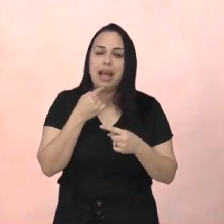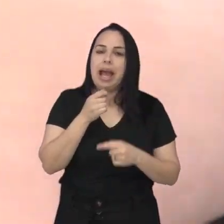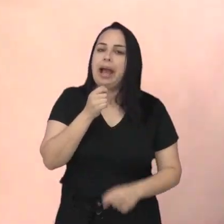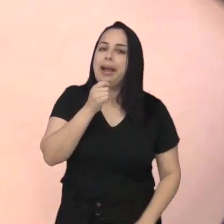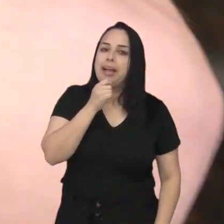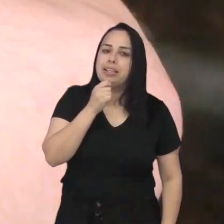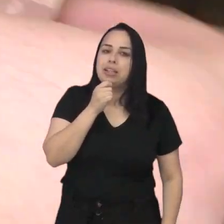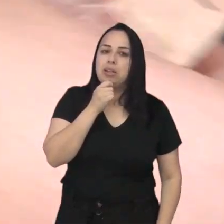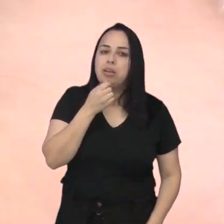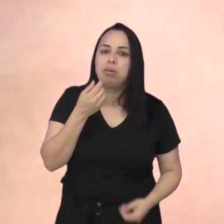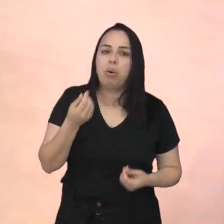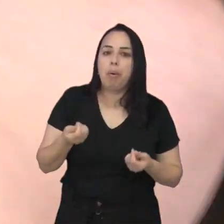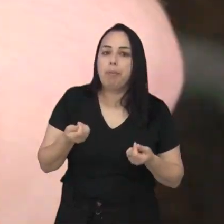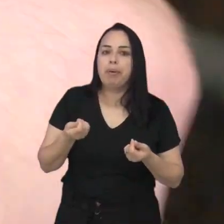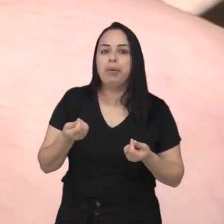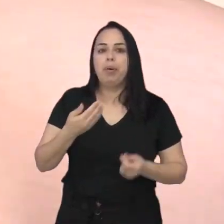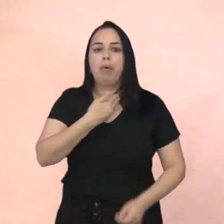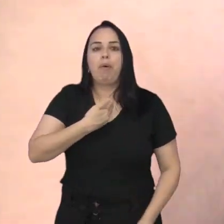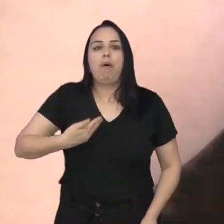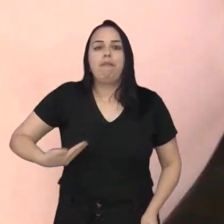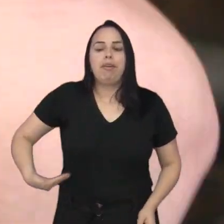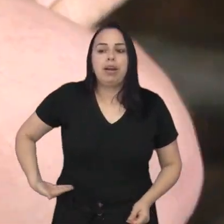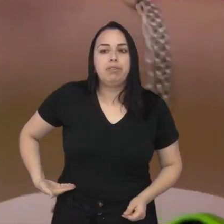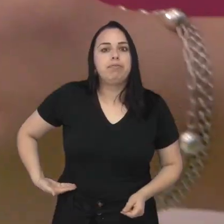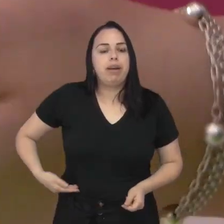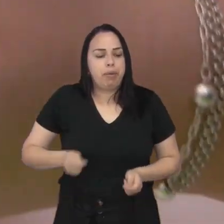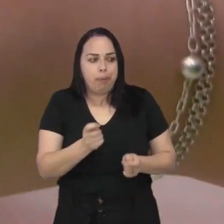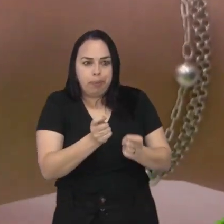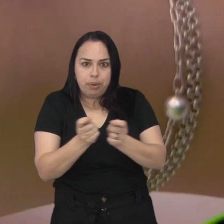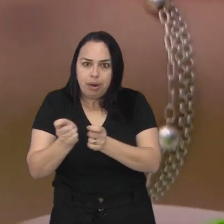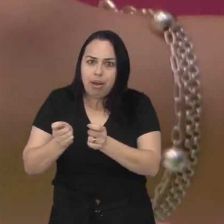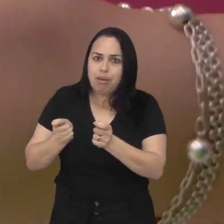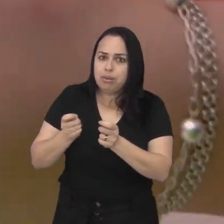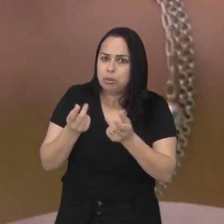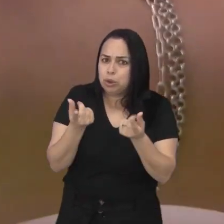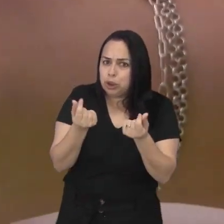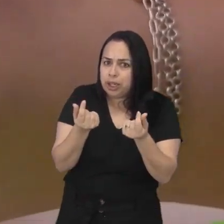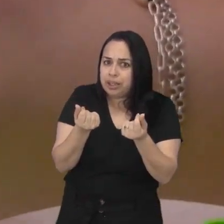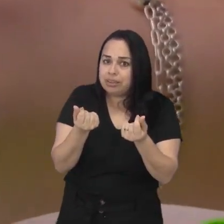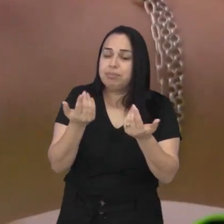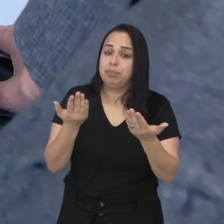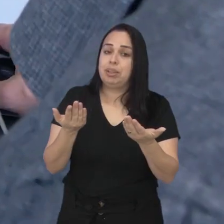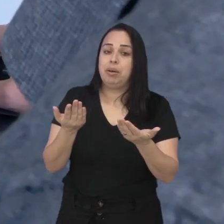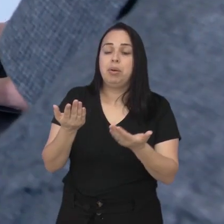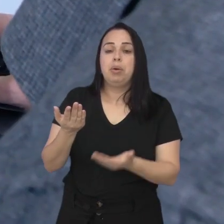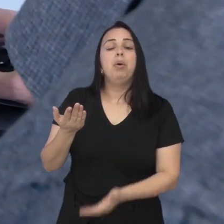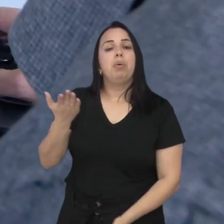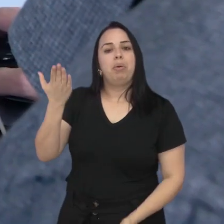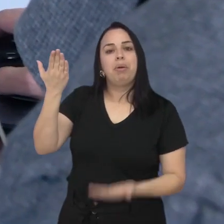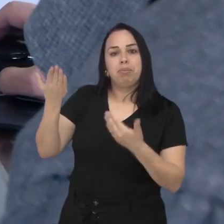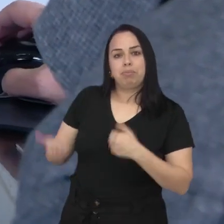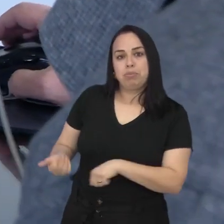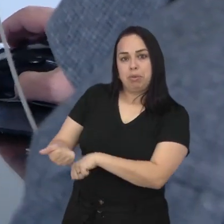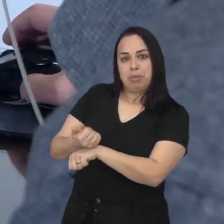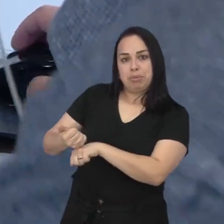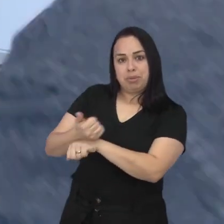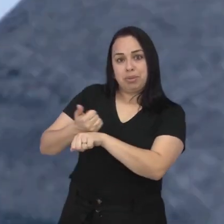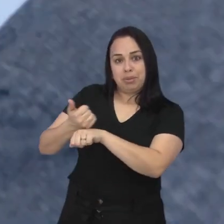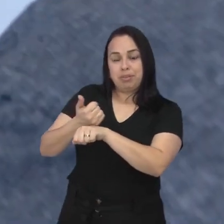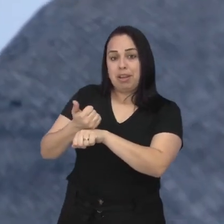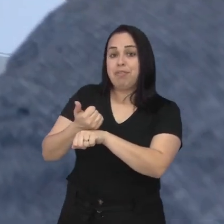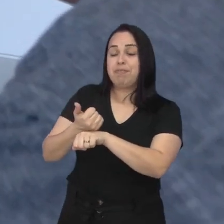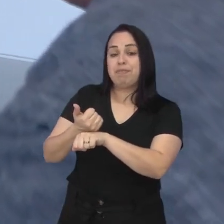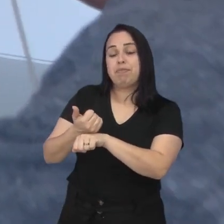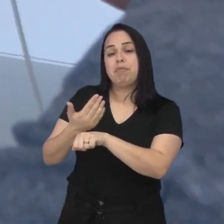questionamentos é sobre o maior controle do governo sobre as movimentações financeiras. E o economista afirma que sim,